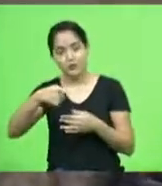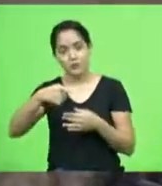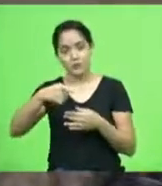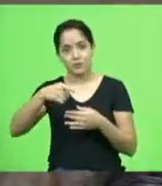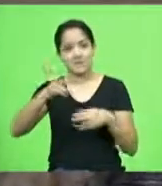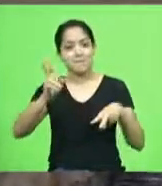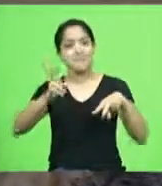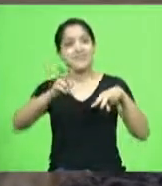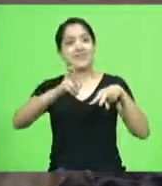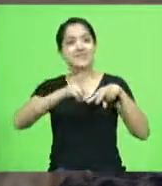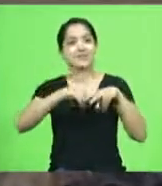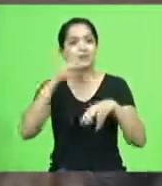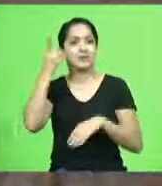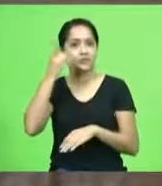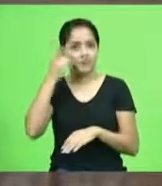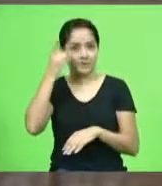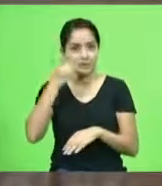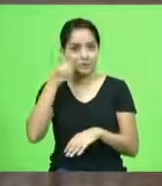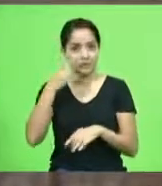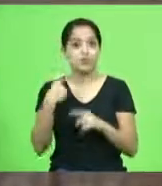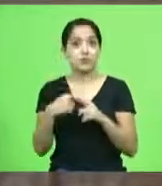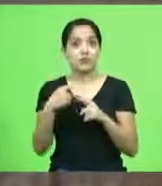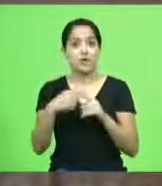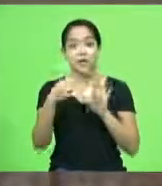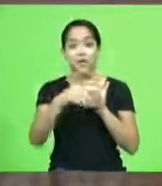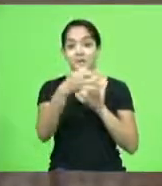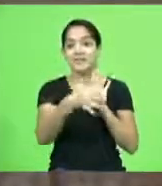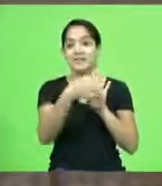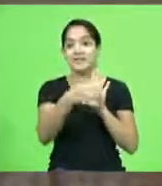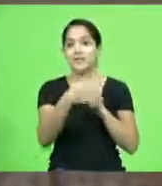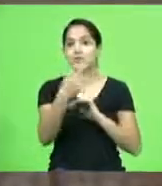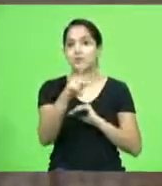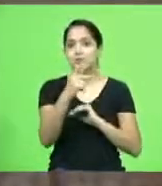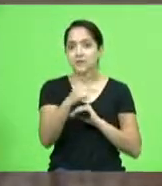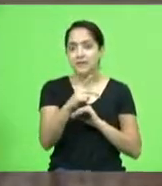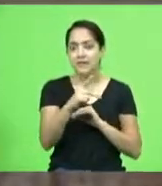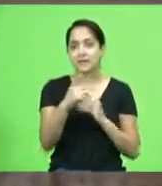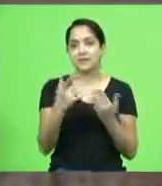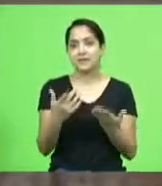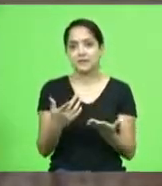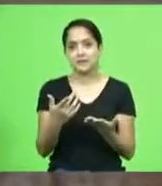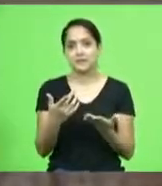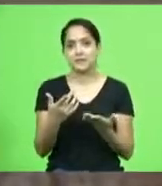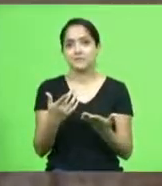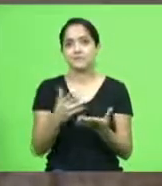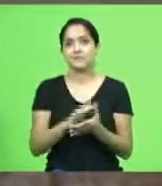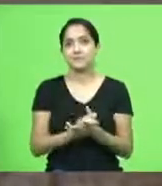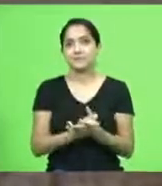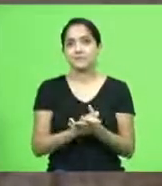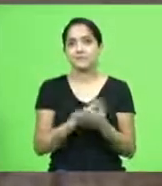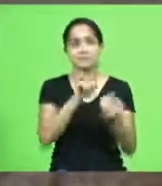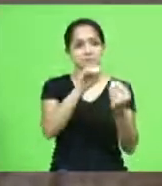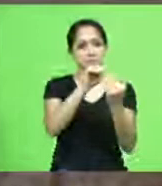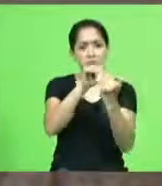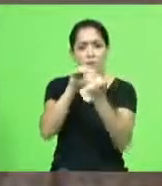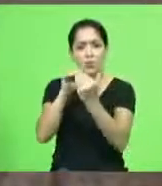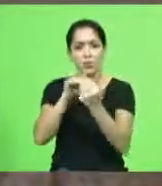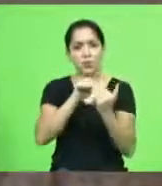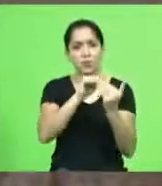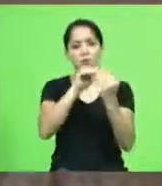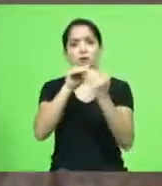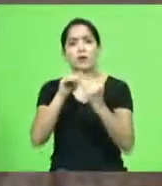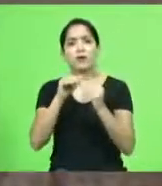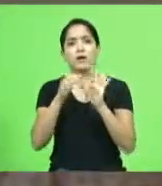sua opinião remete a milhares de brasileiros que tem a mesma opinião hoje